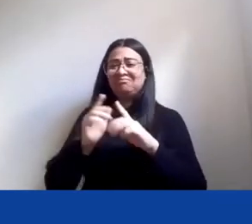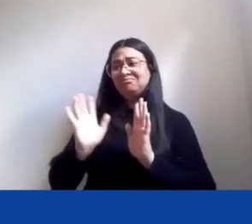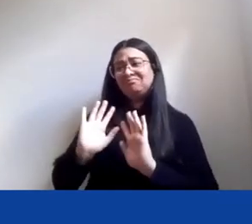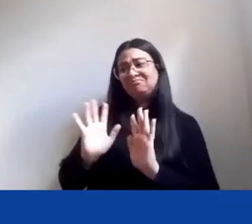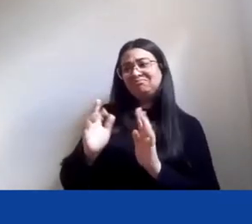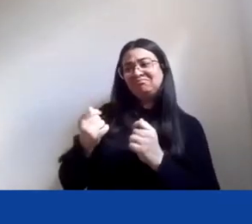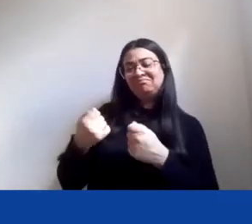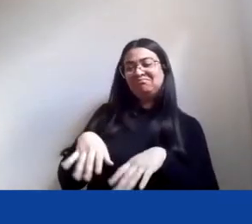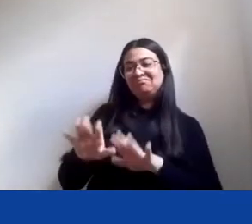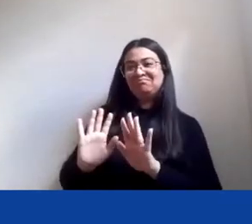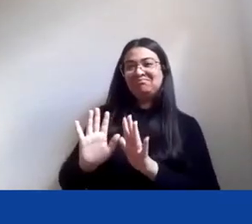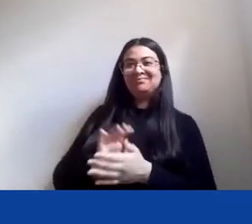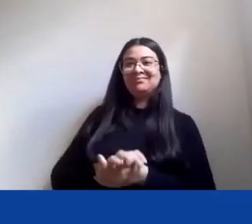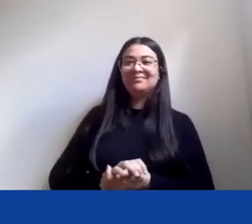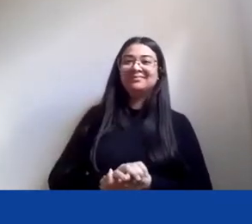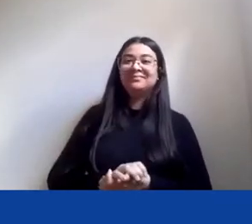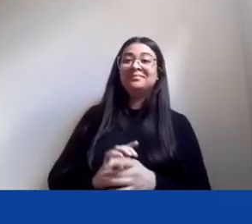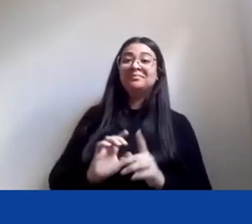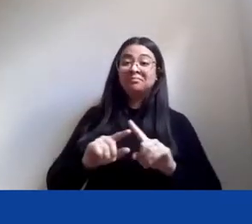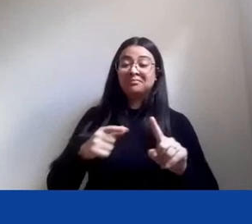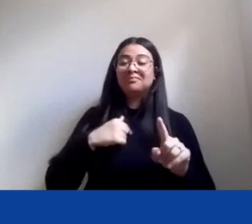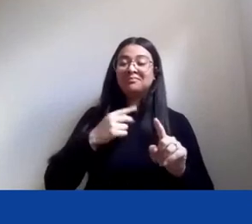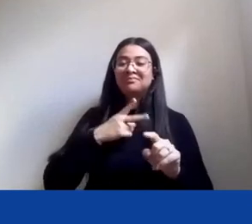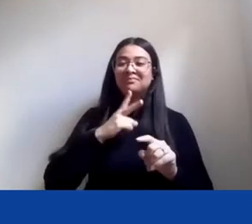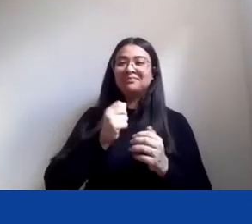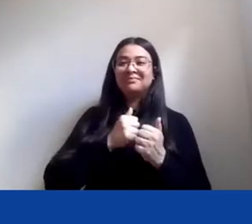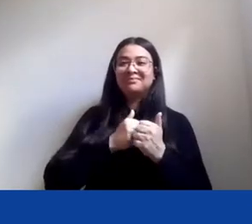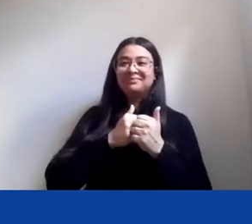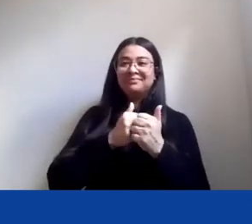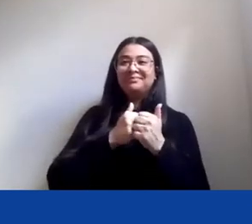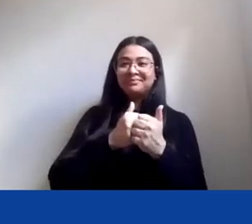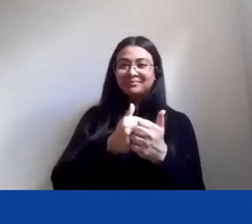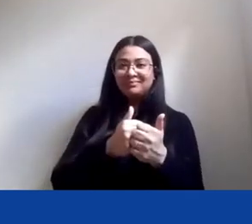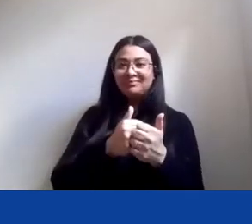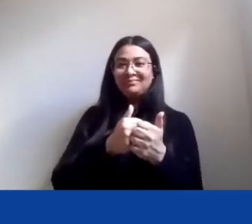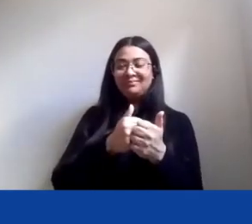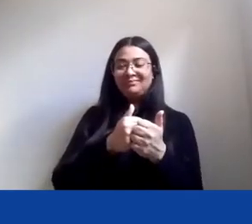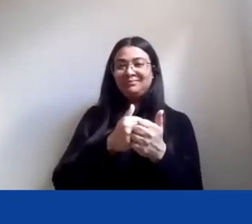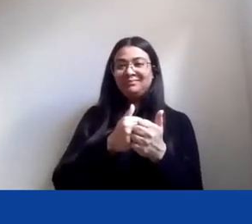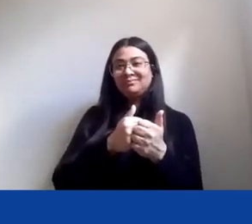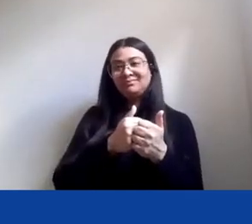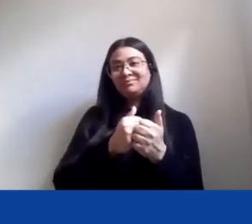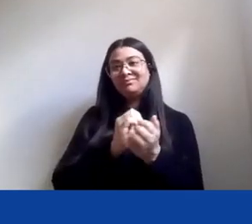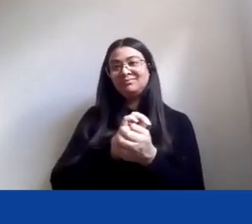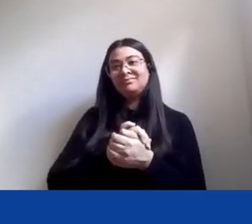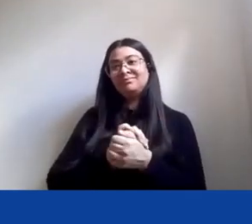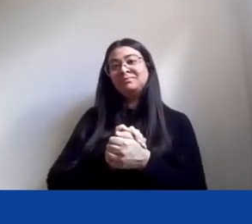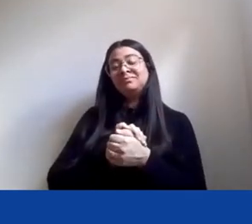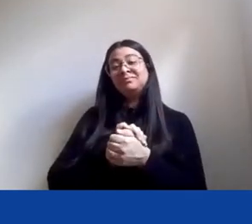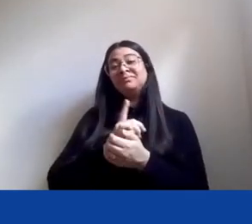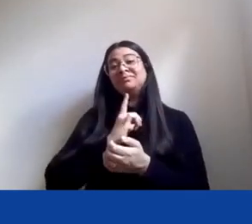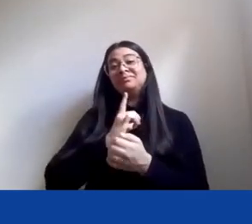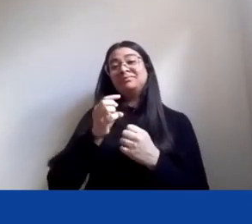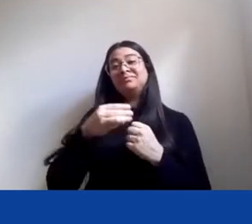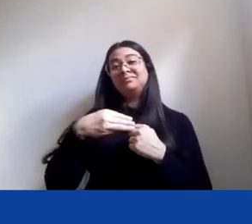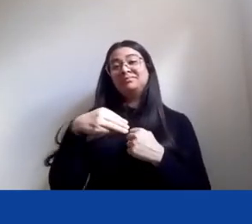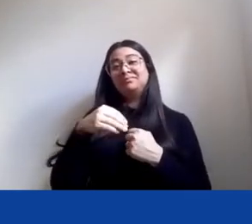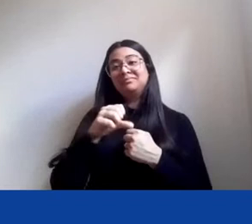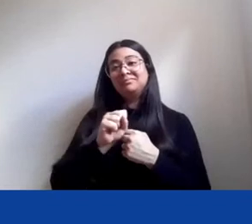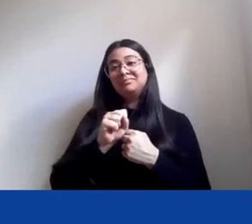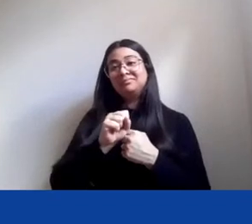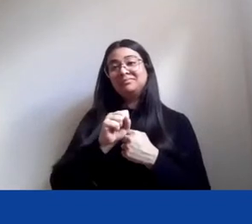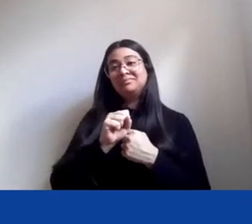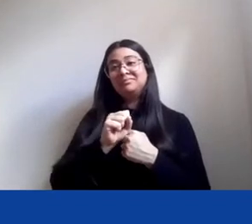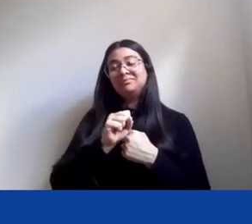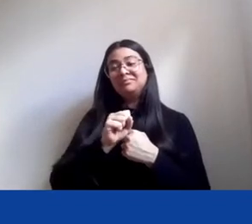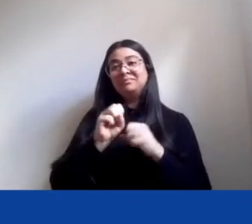mas eu sempre o acompanhei de perto. Ele, ele tem o mestrado dele, é pela, pelo museu,